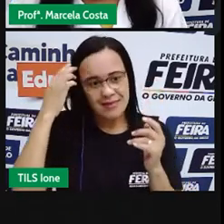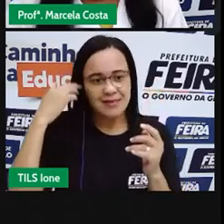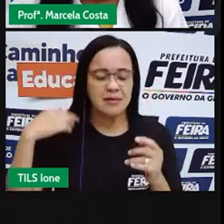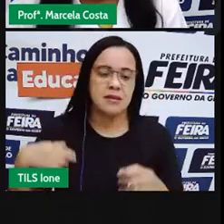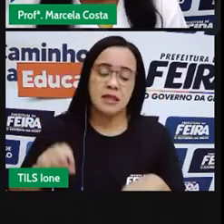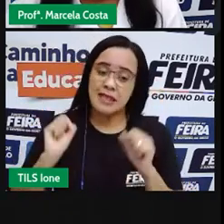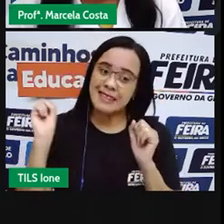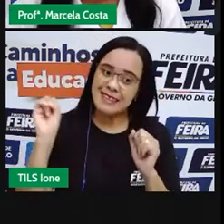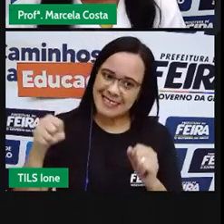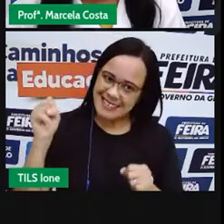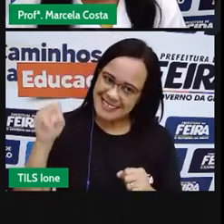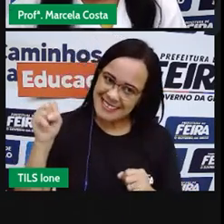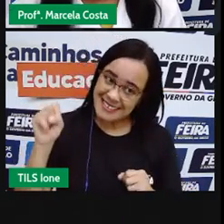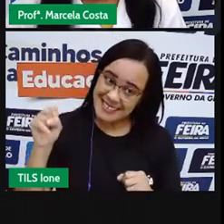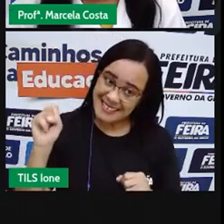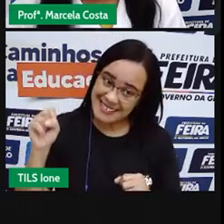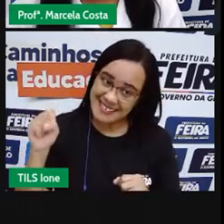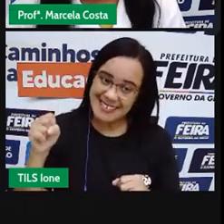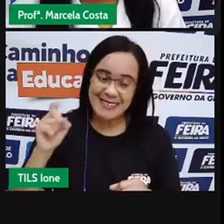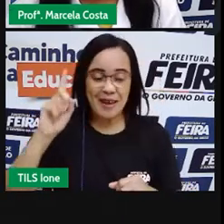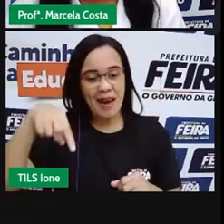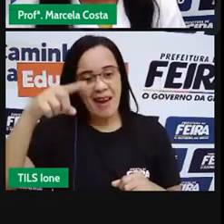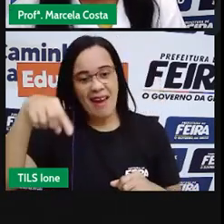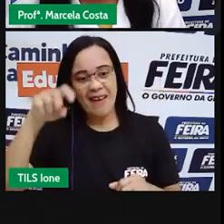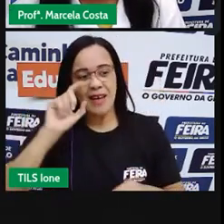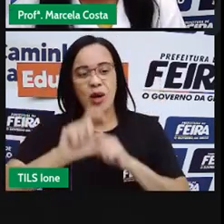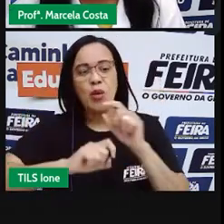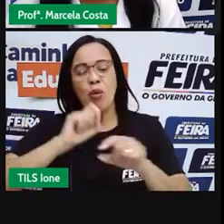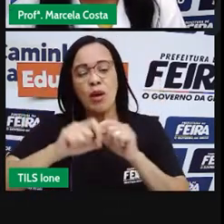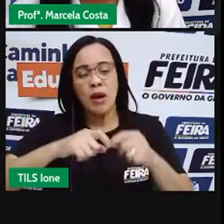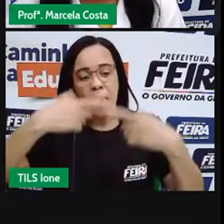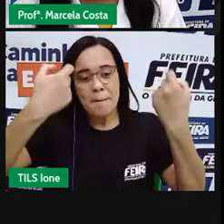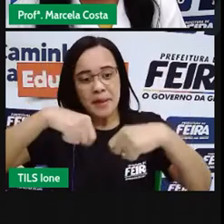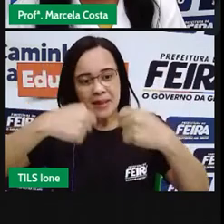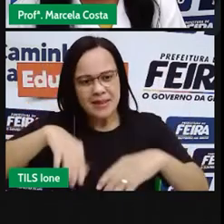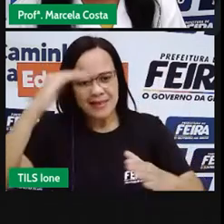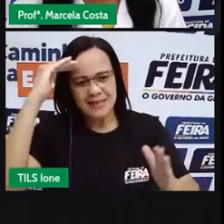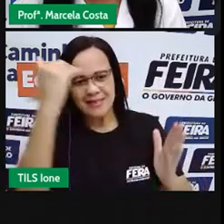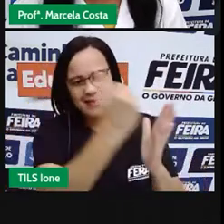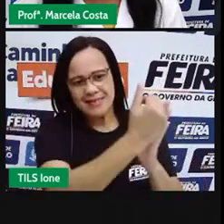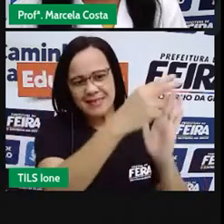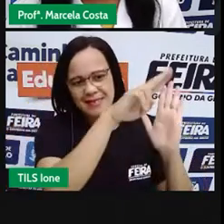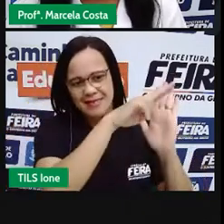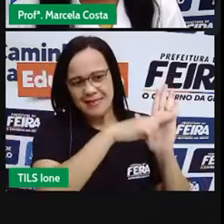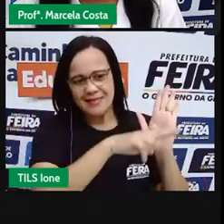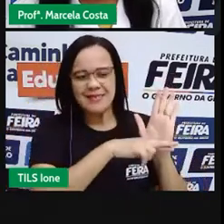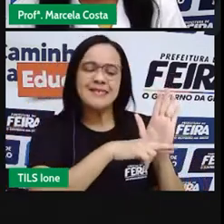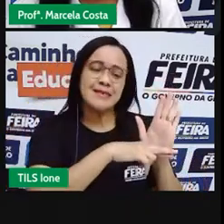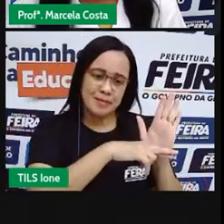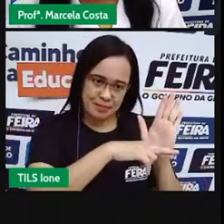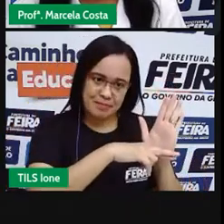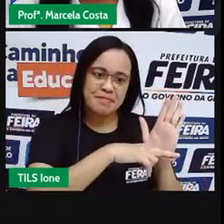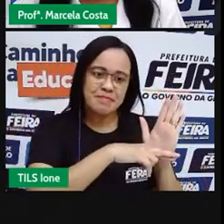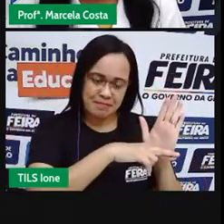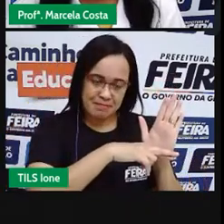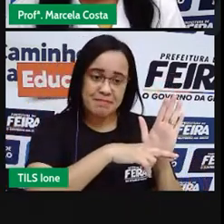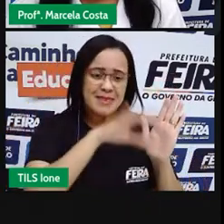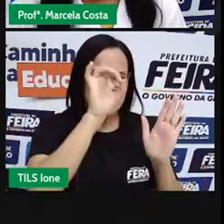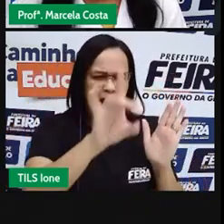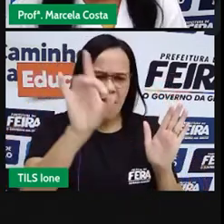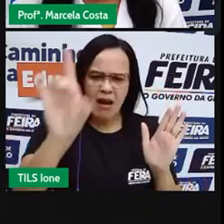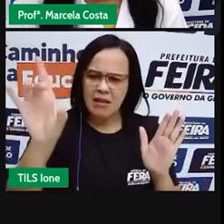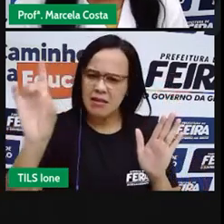Sim. É por isso que existem as regras, que são os processos que cada vai fazer a sua parte,